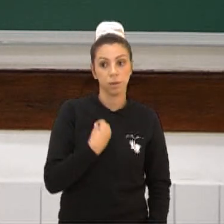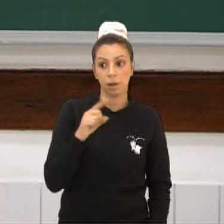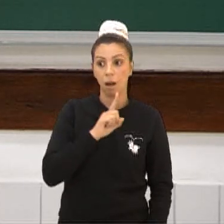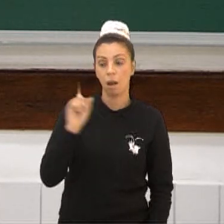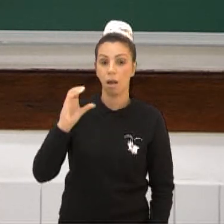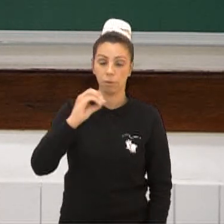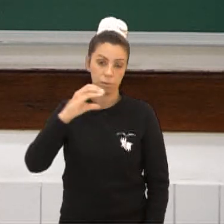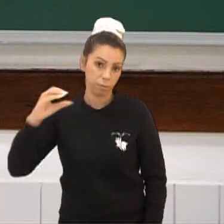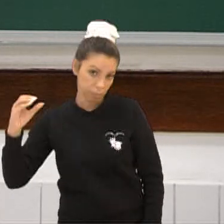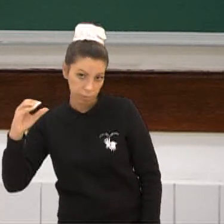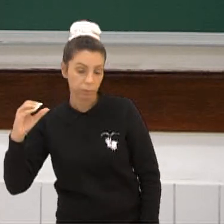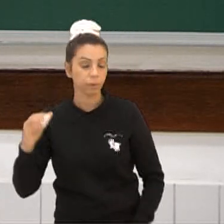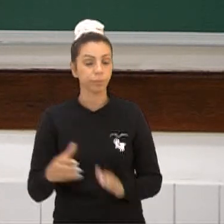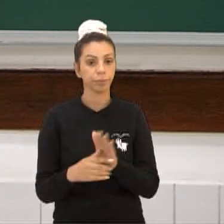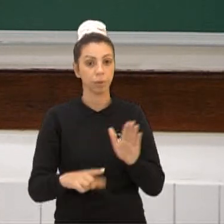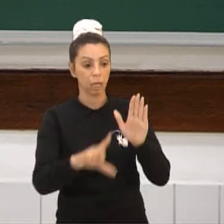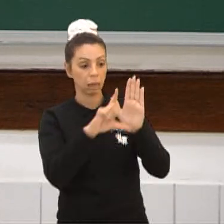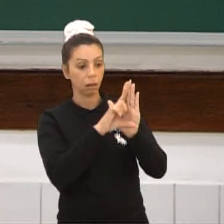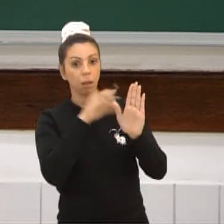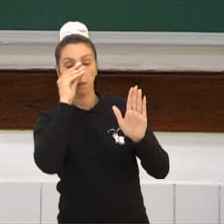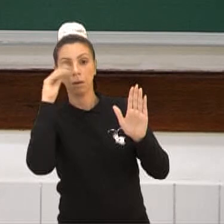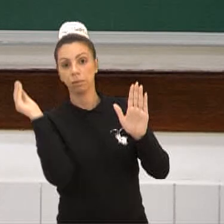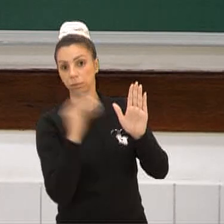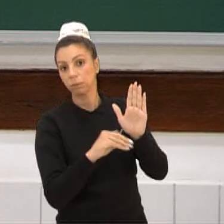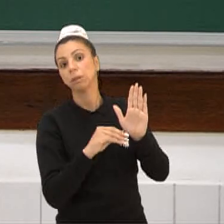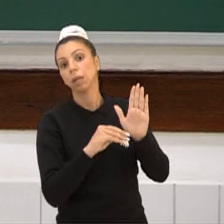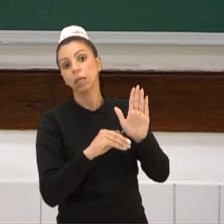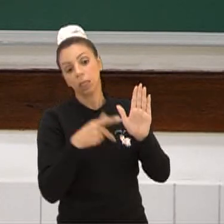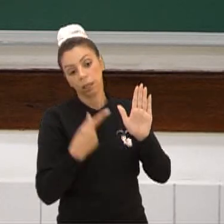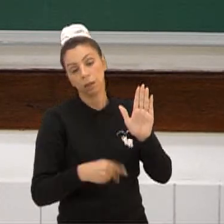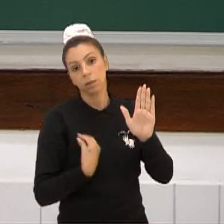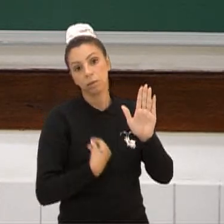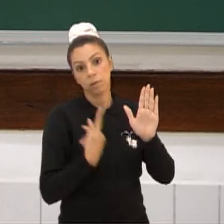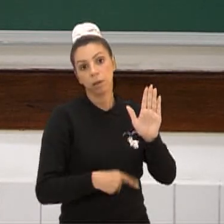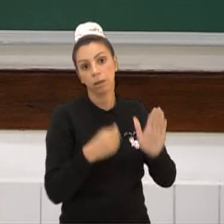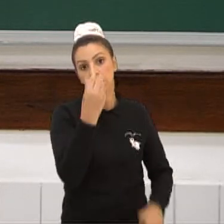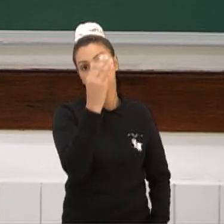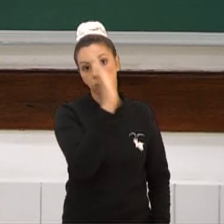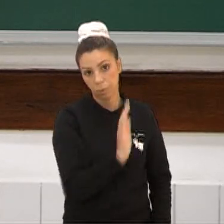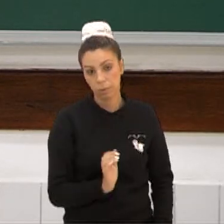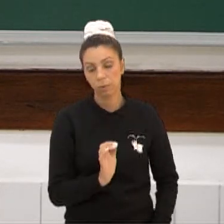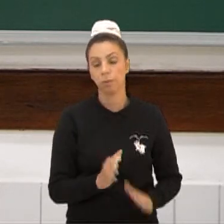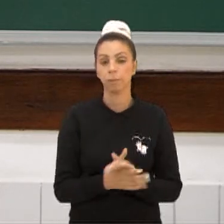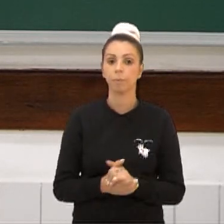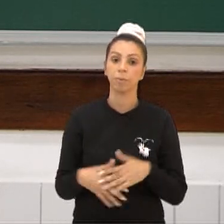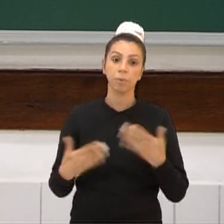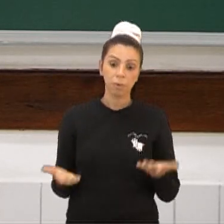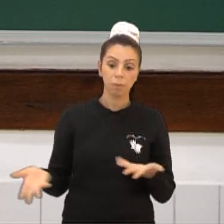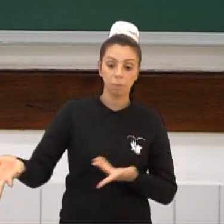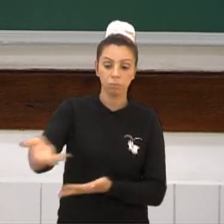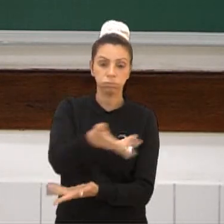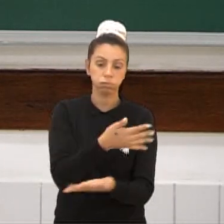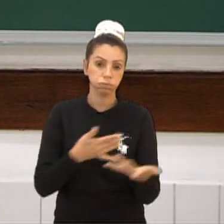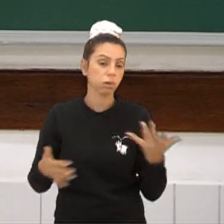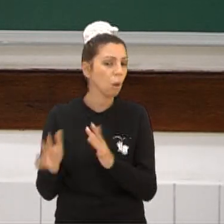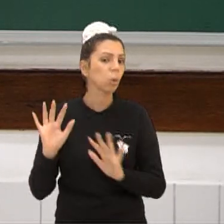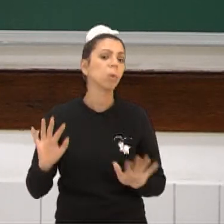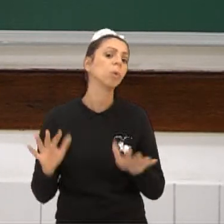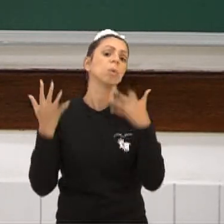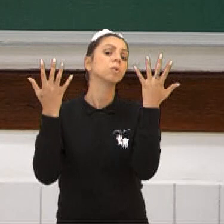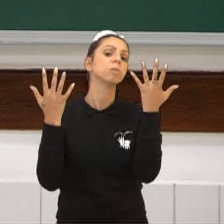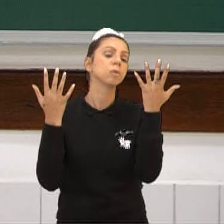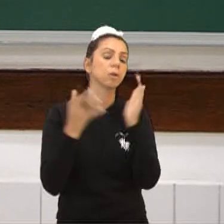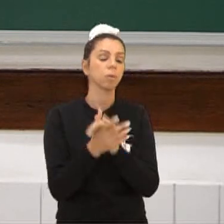deixando de lado as leis que existiam já no país. Então, nós vimos que, com essa interação, o que aconteceu?